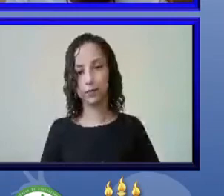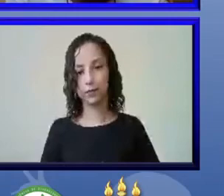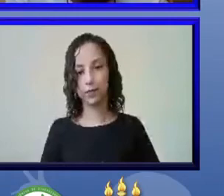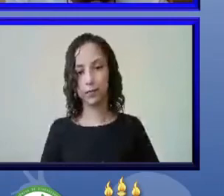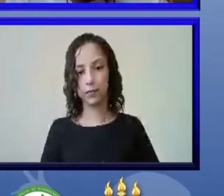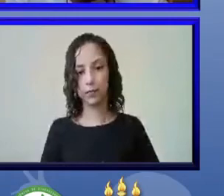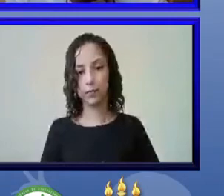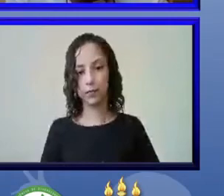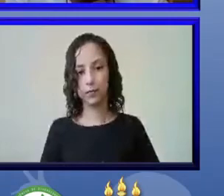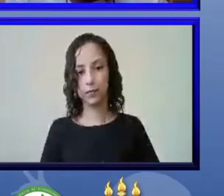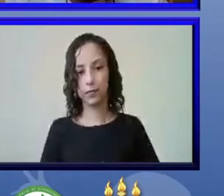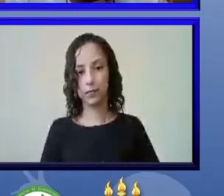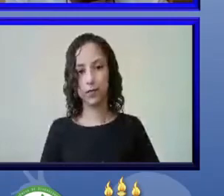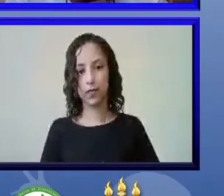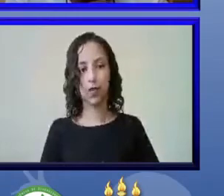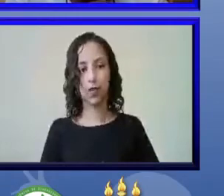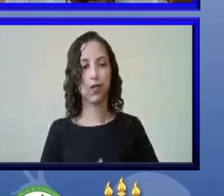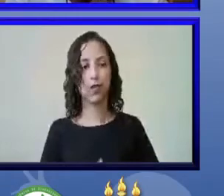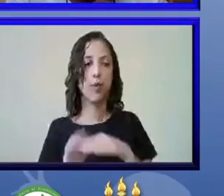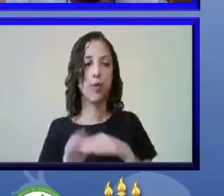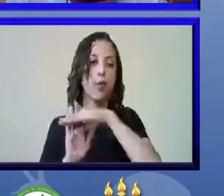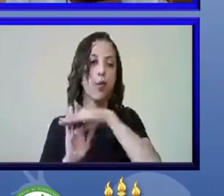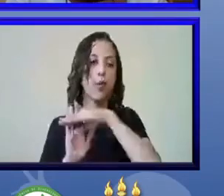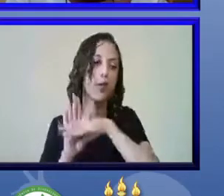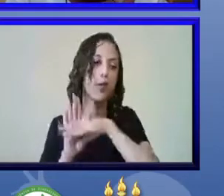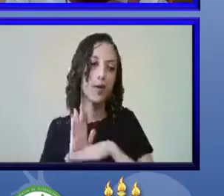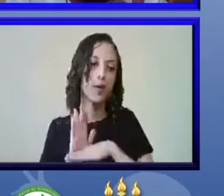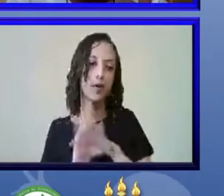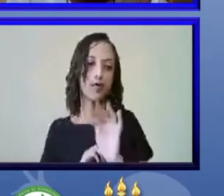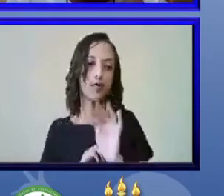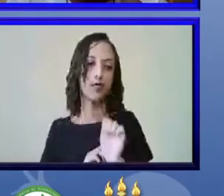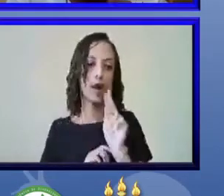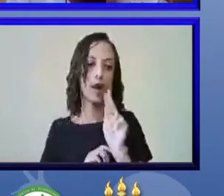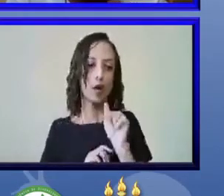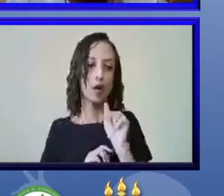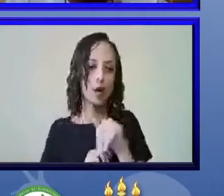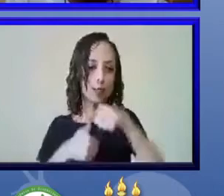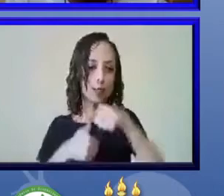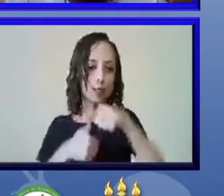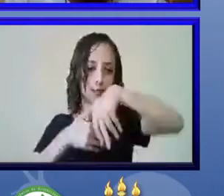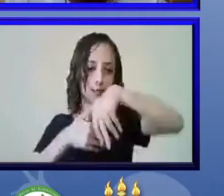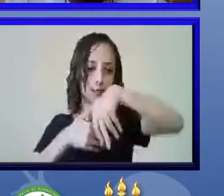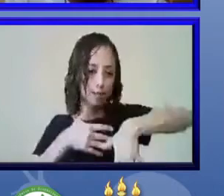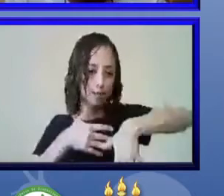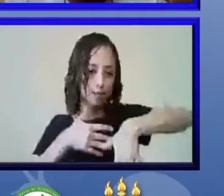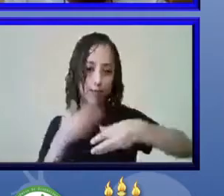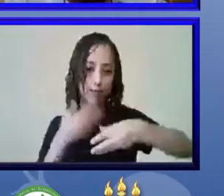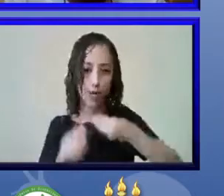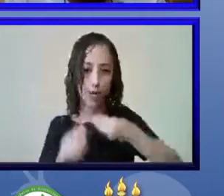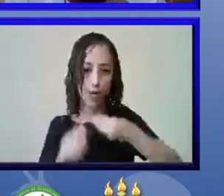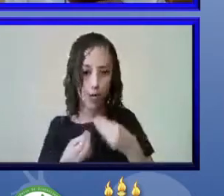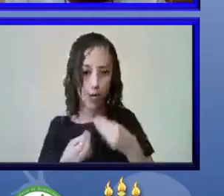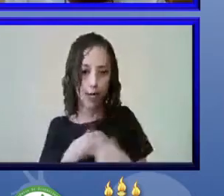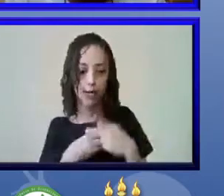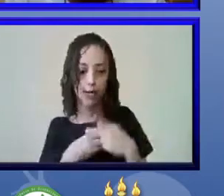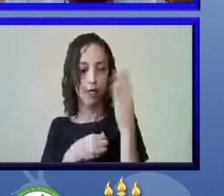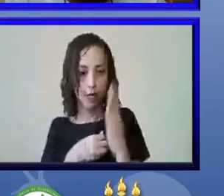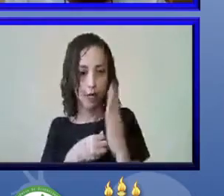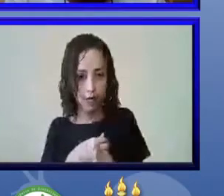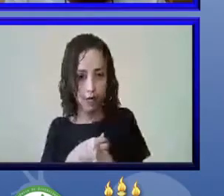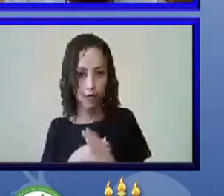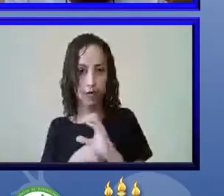E o catálogo taxonômico da fauna brasileira, o